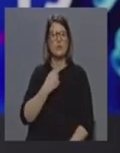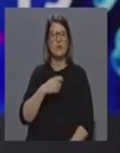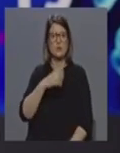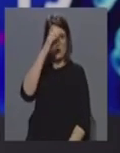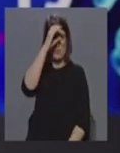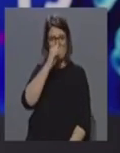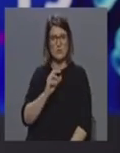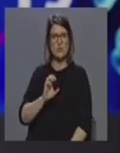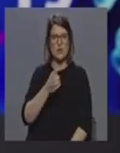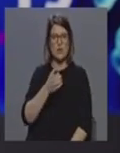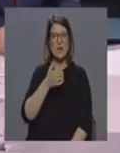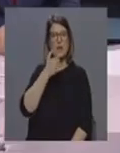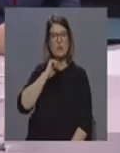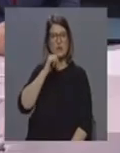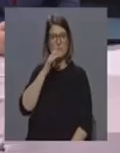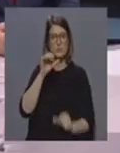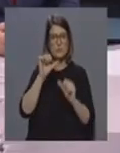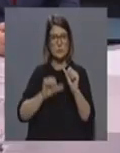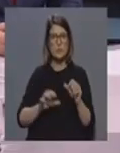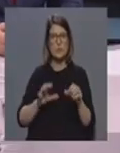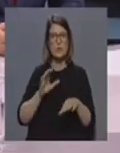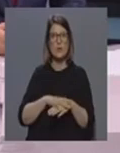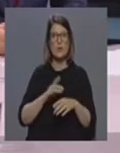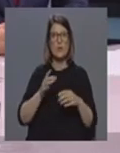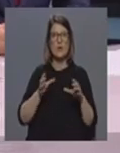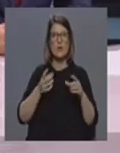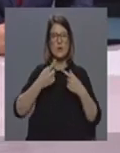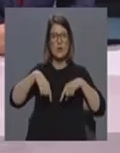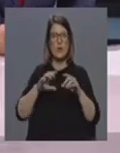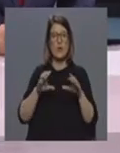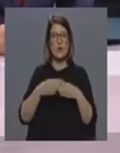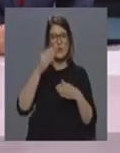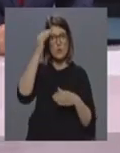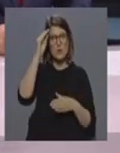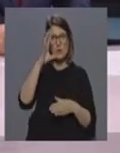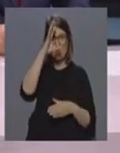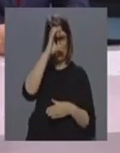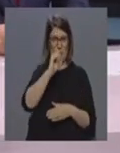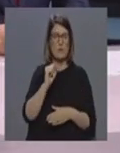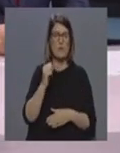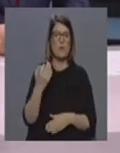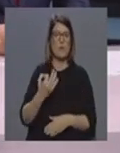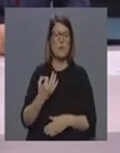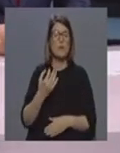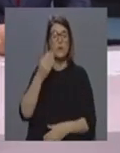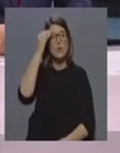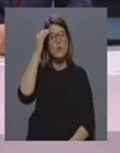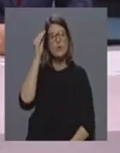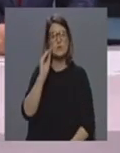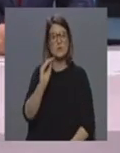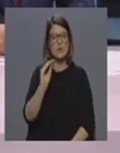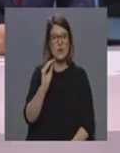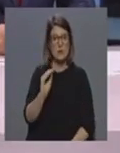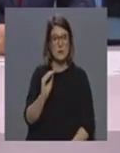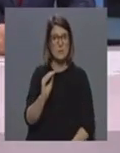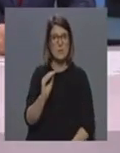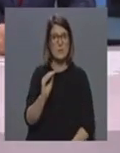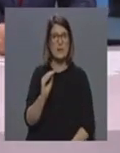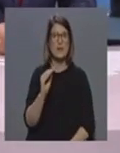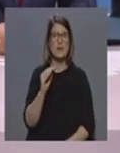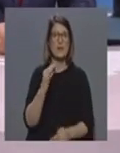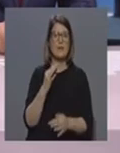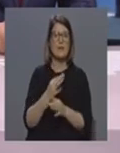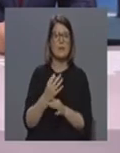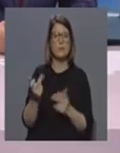Açores, na sequência da reunião do Conselho de Governo que ocorreu, de que haveria a recomendação também, nomeadamente a nível de eventos,